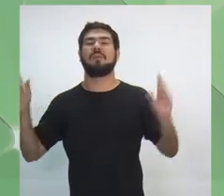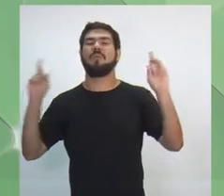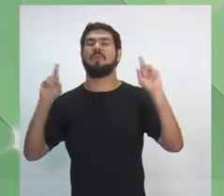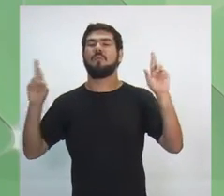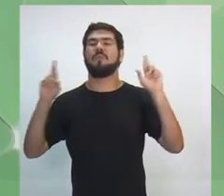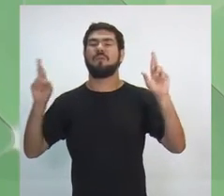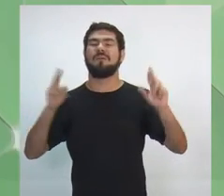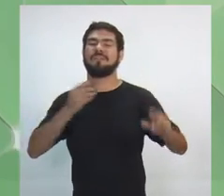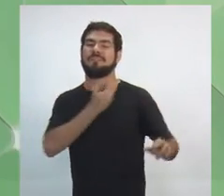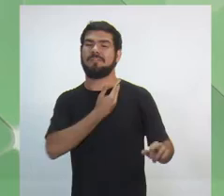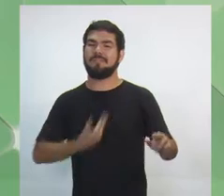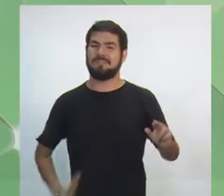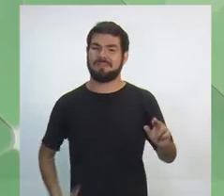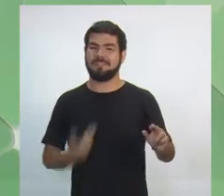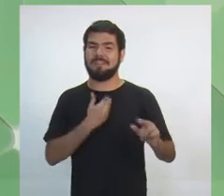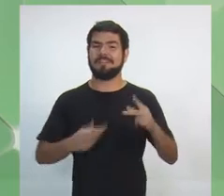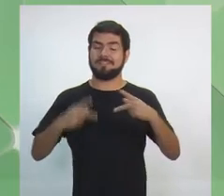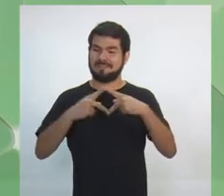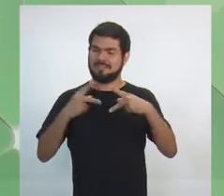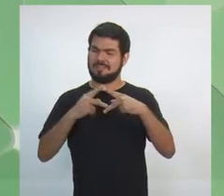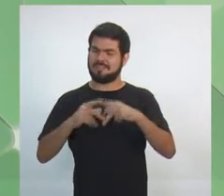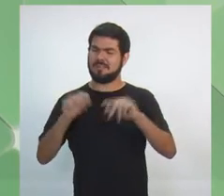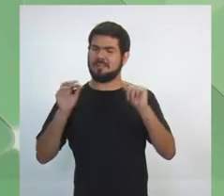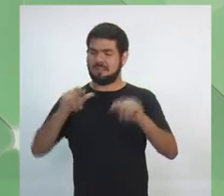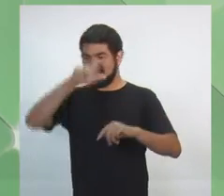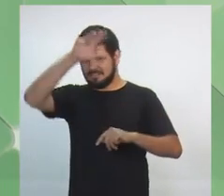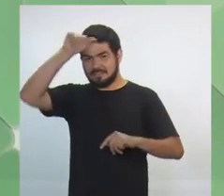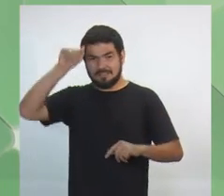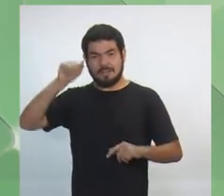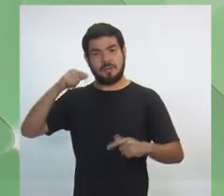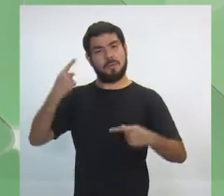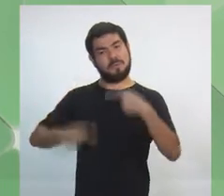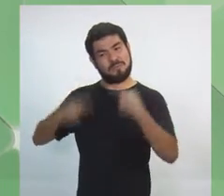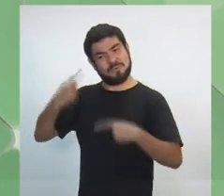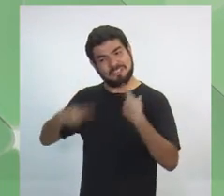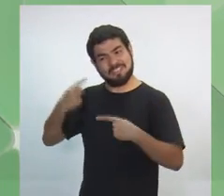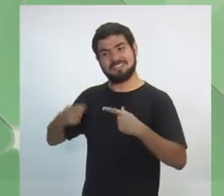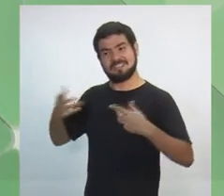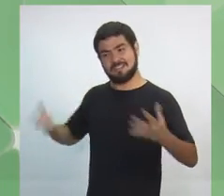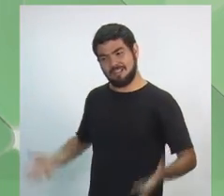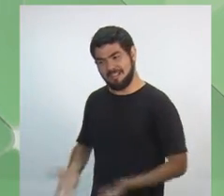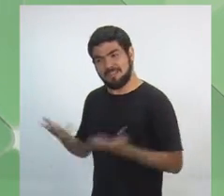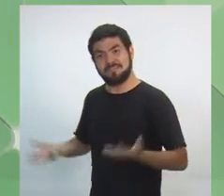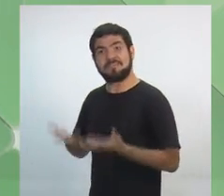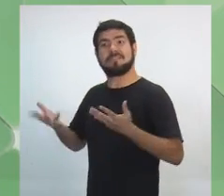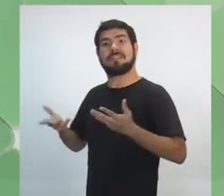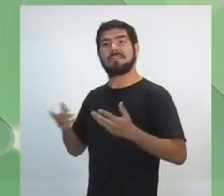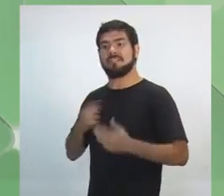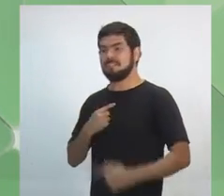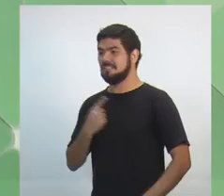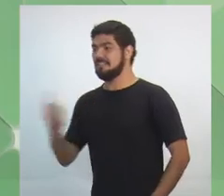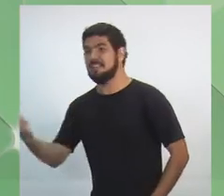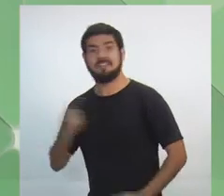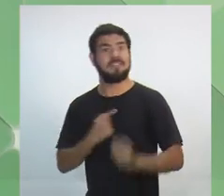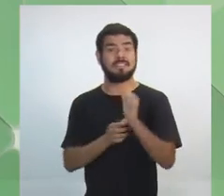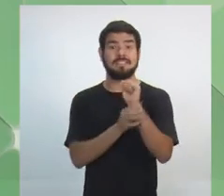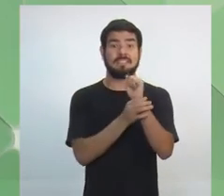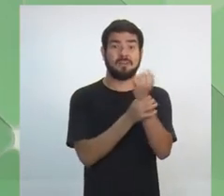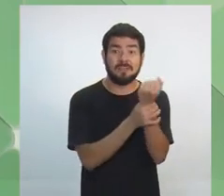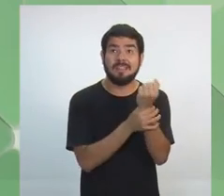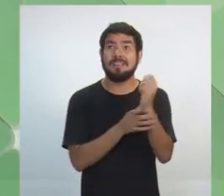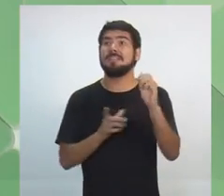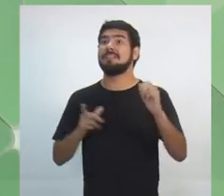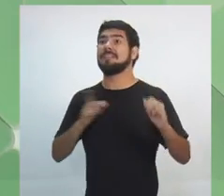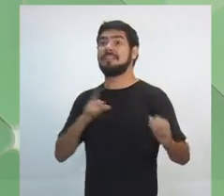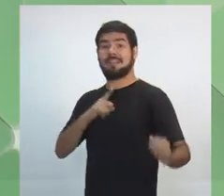com políticas públicas para serem implementadas, para lhe dar a garantia, para que ele possa ter a condição de ir e vir, que tenha segurança, que